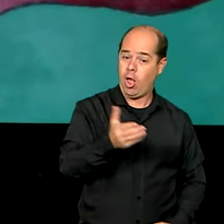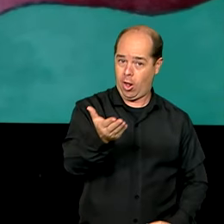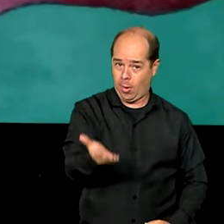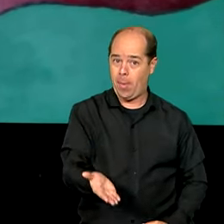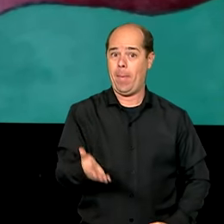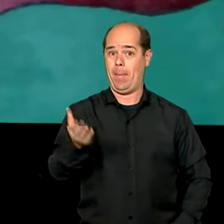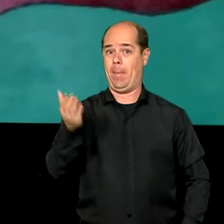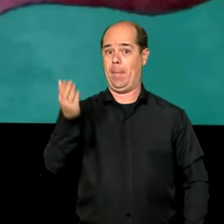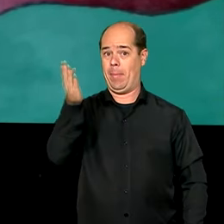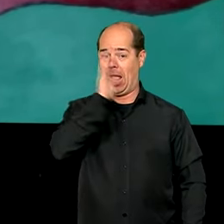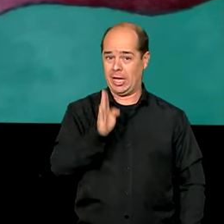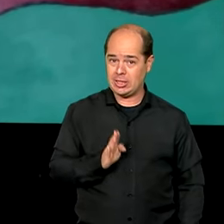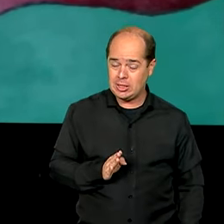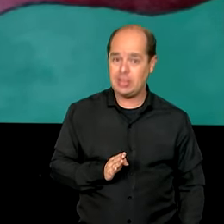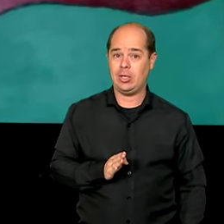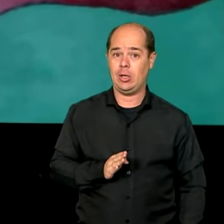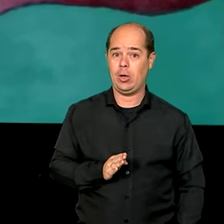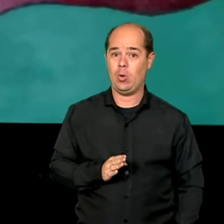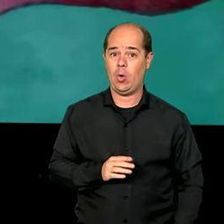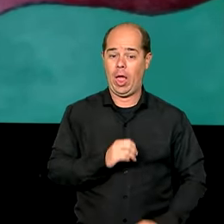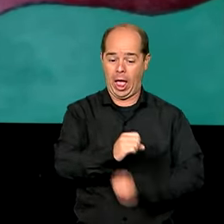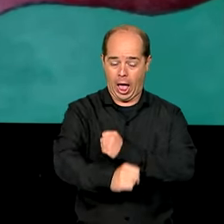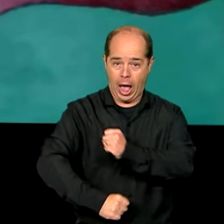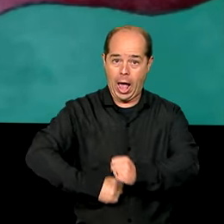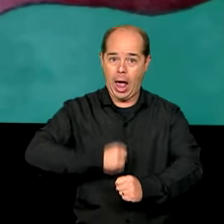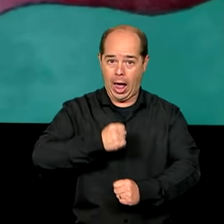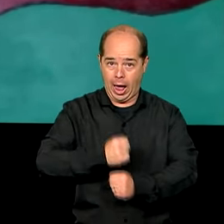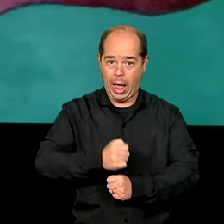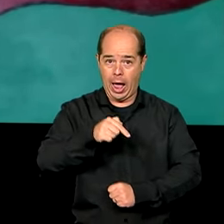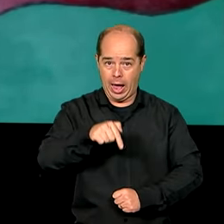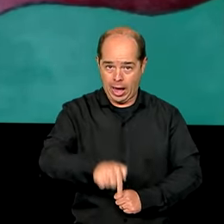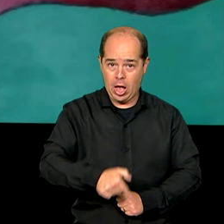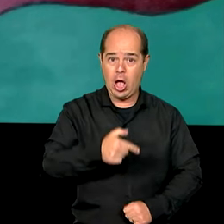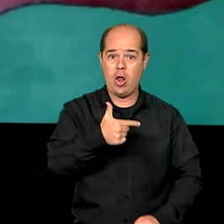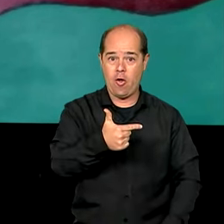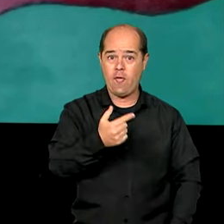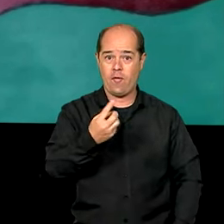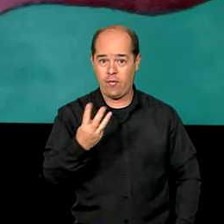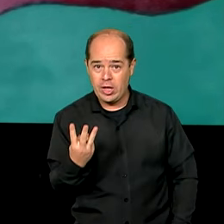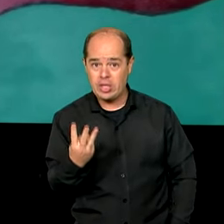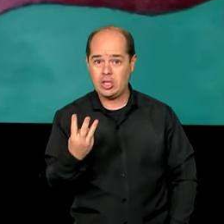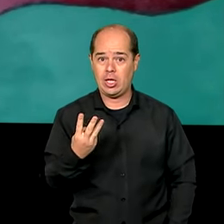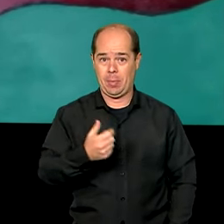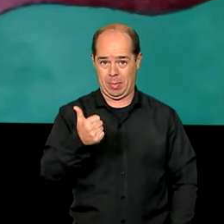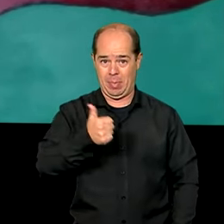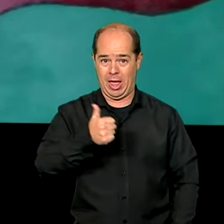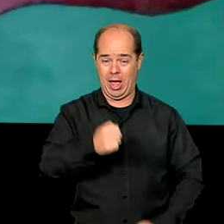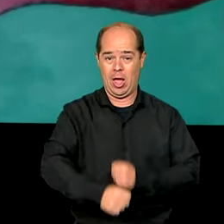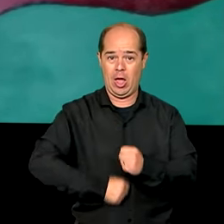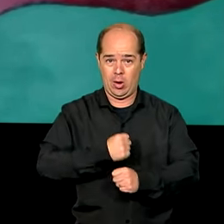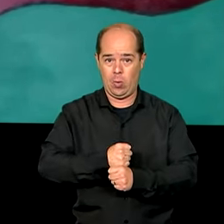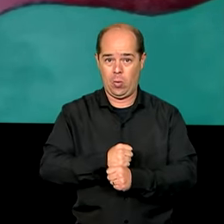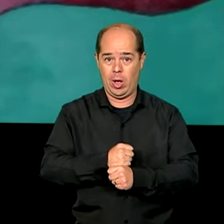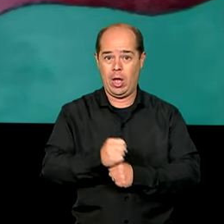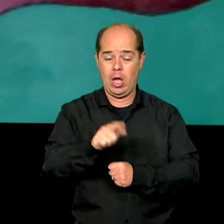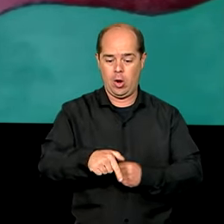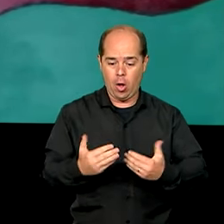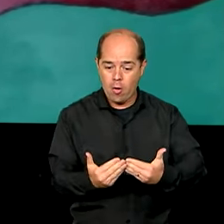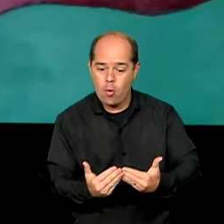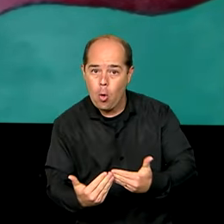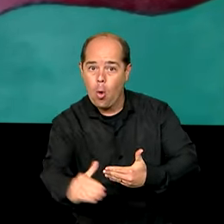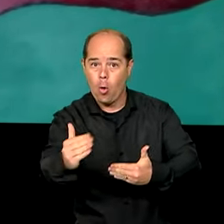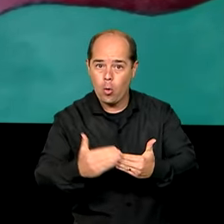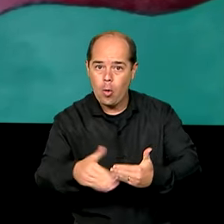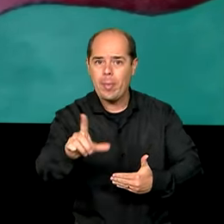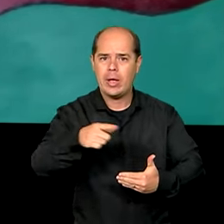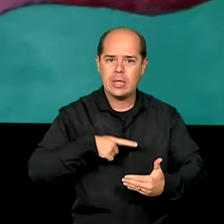termos concluído o primeiro ano com a aprovação do orçamento. Isso permite que a gente possa começar o ano já com